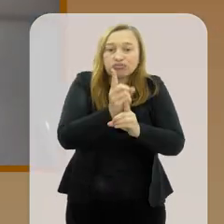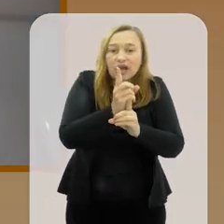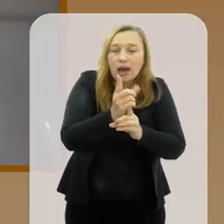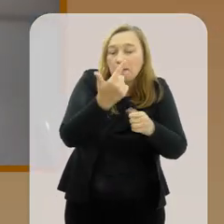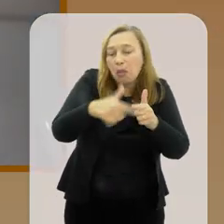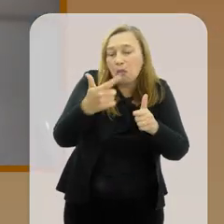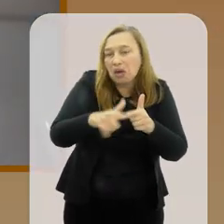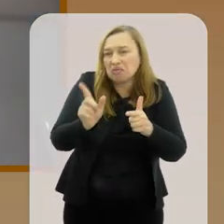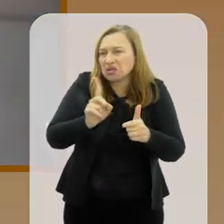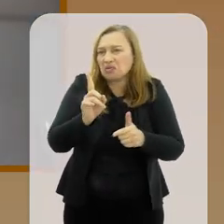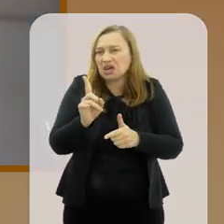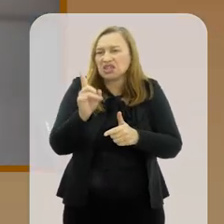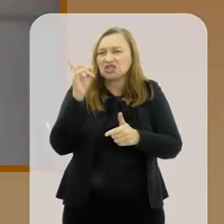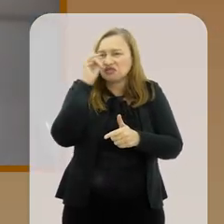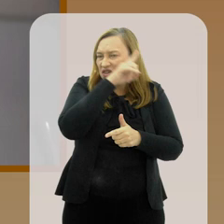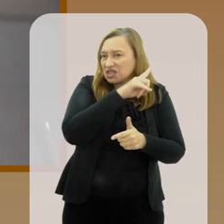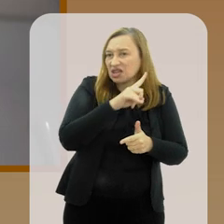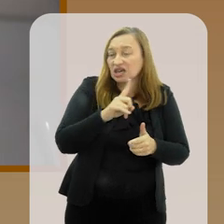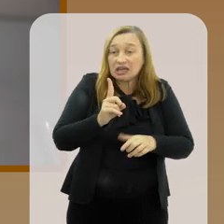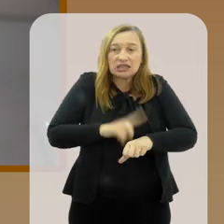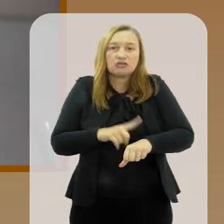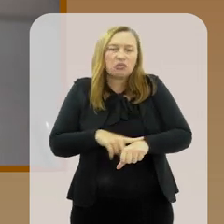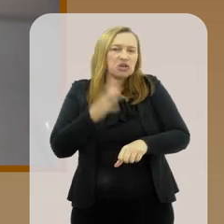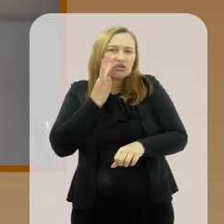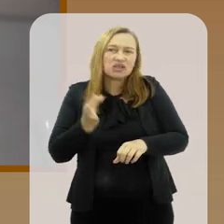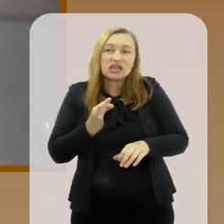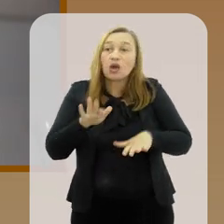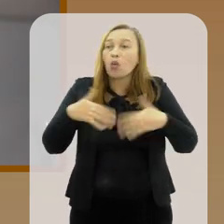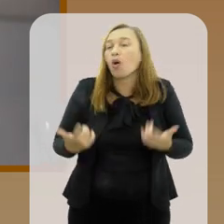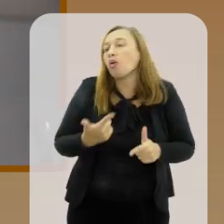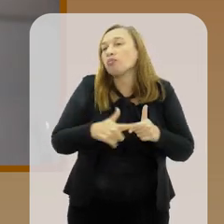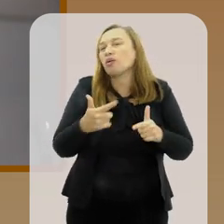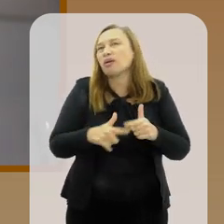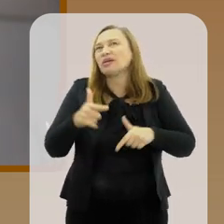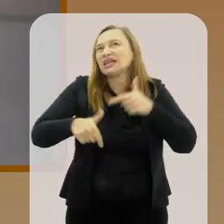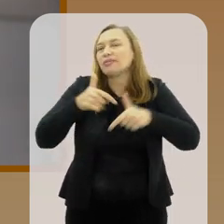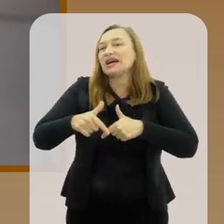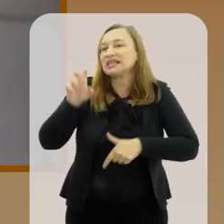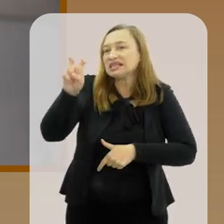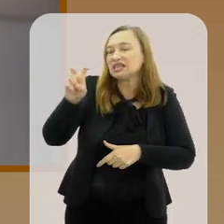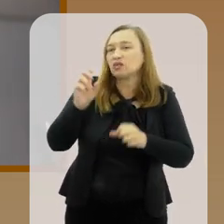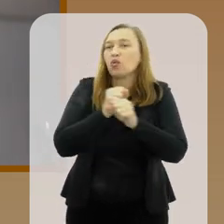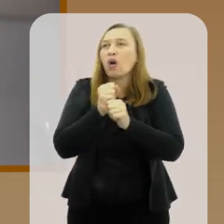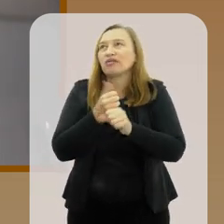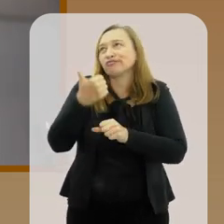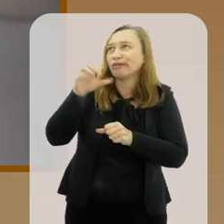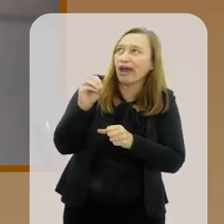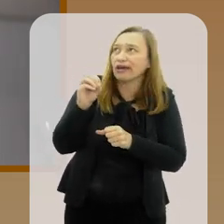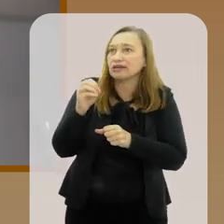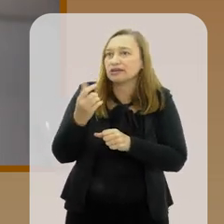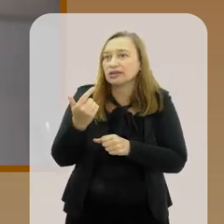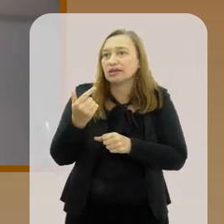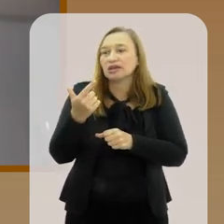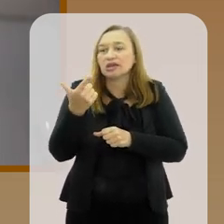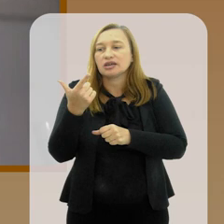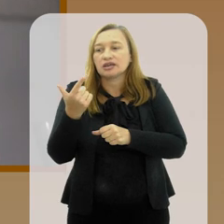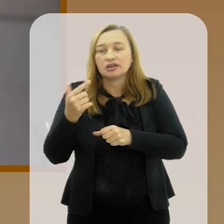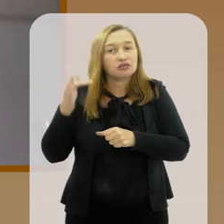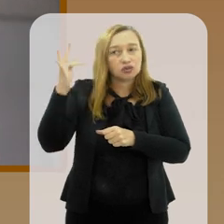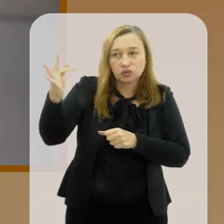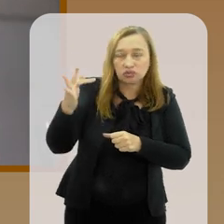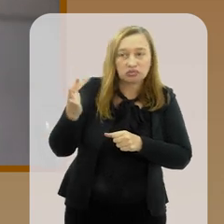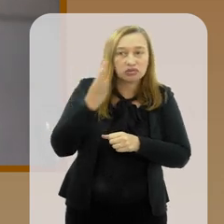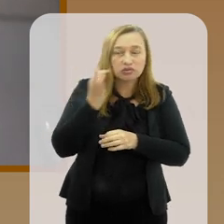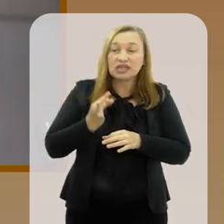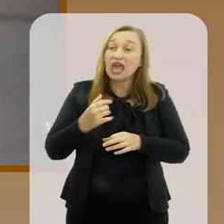achar problemas no edifício eu não consigo nesse momento não sei qual seria o problema que eu estaria trabalhando daqui a 5 anos que dirá daqui a